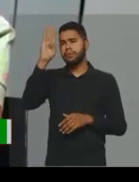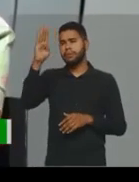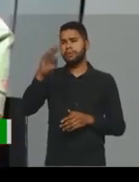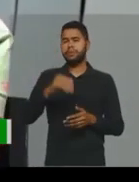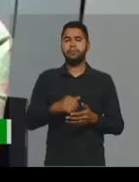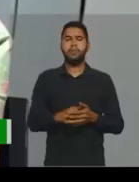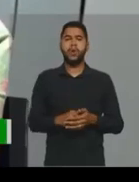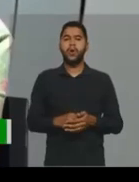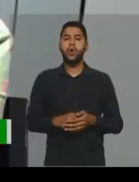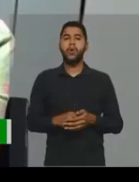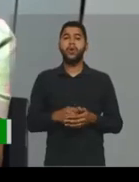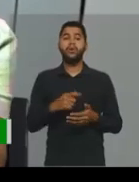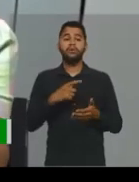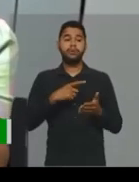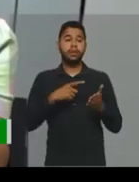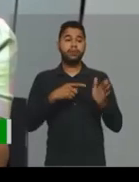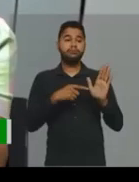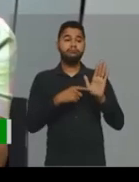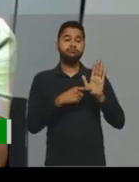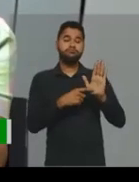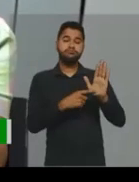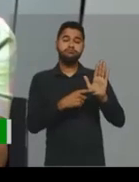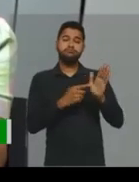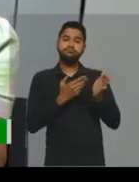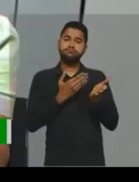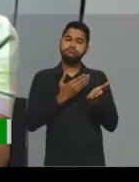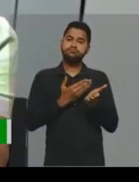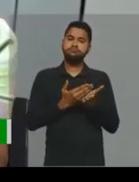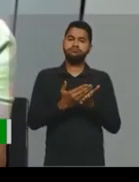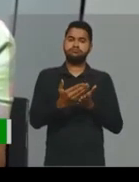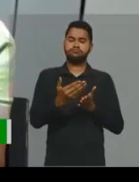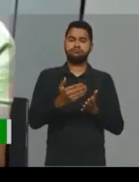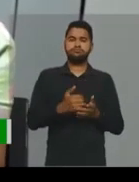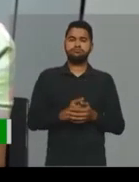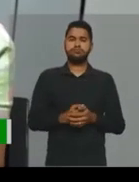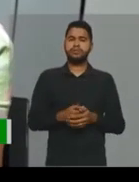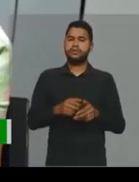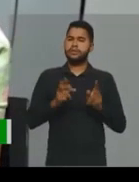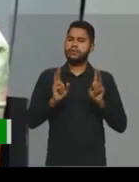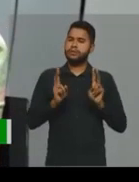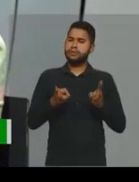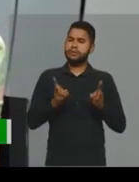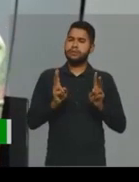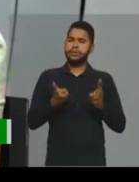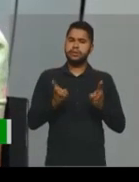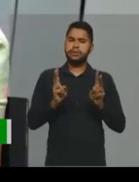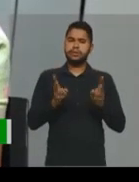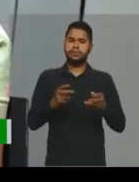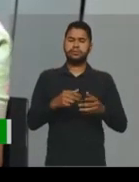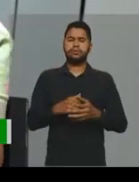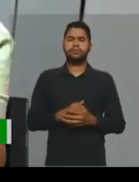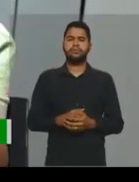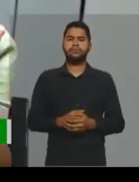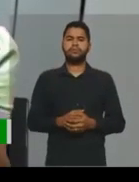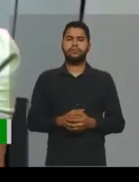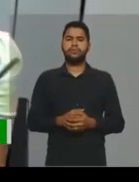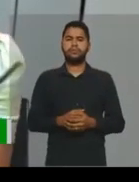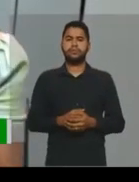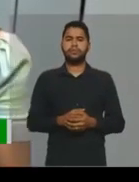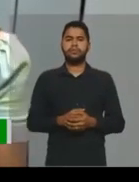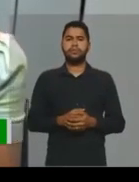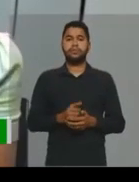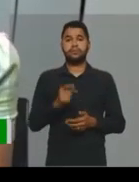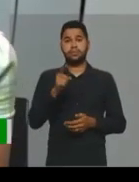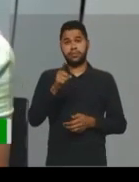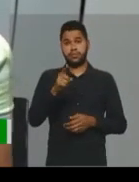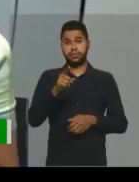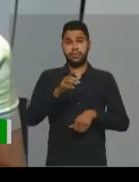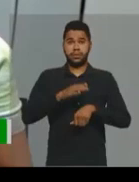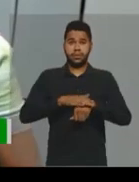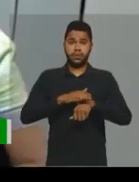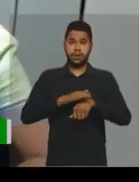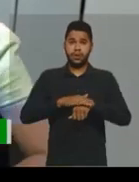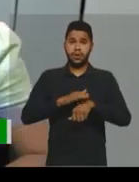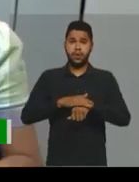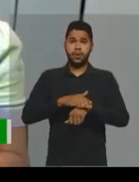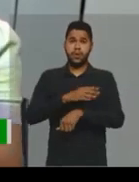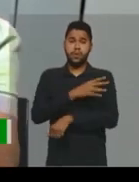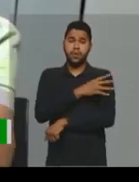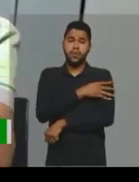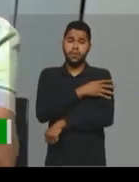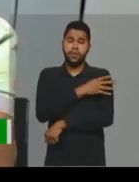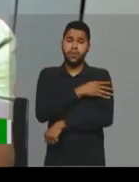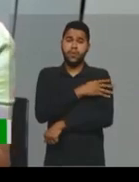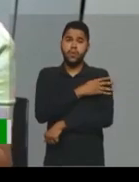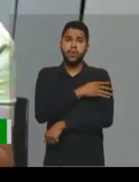está ali naquela introdução. Sempre, mês para você, né, que é do quarto ano,